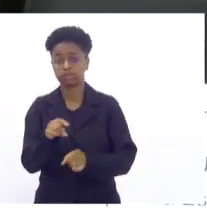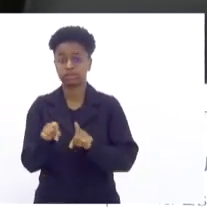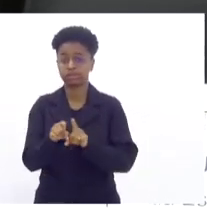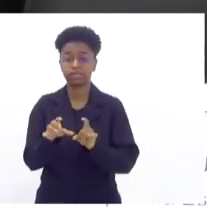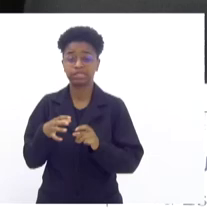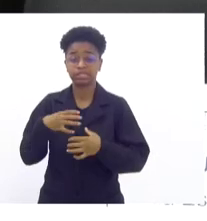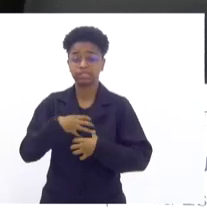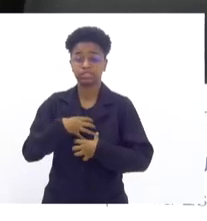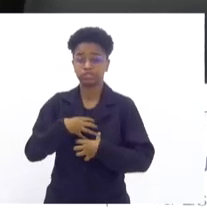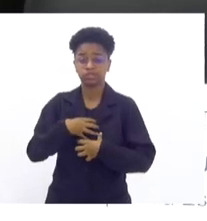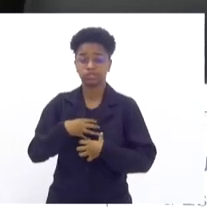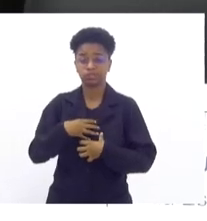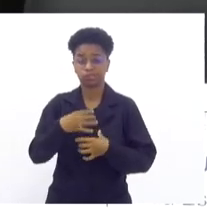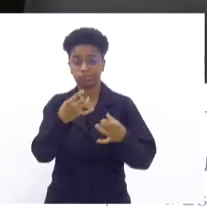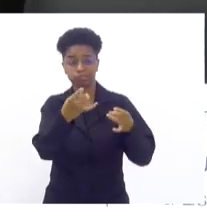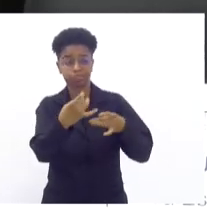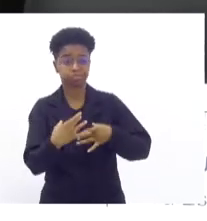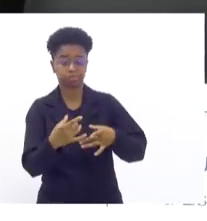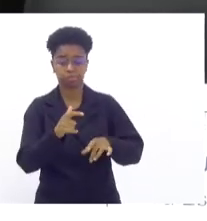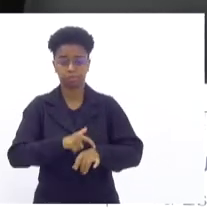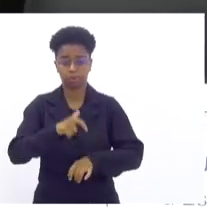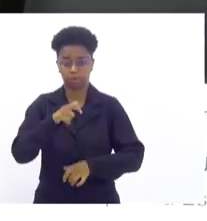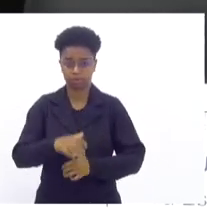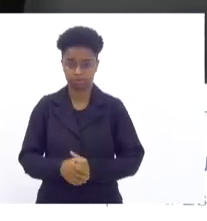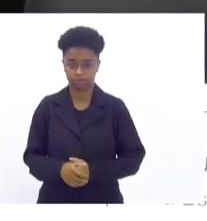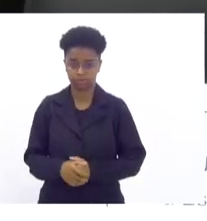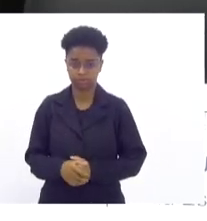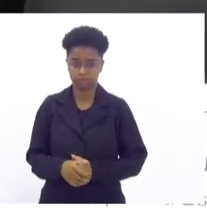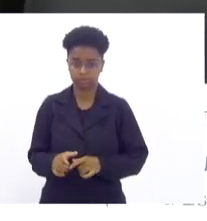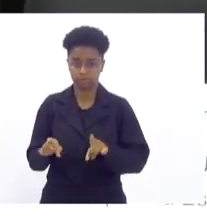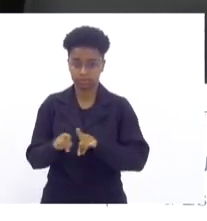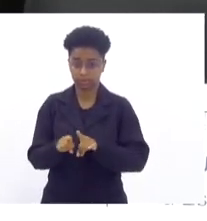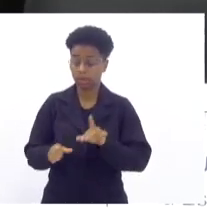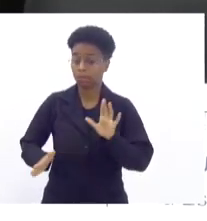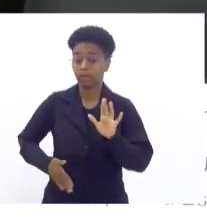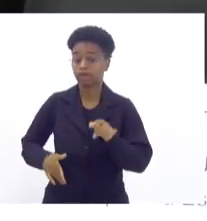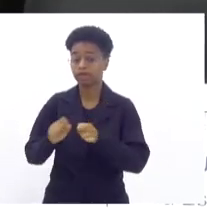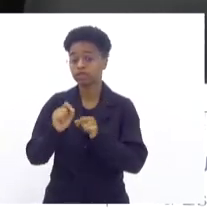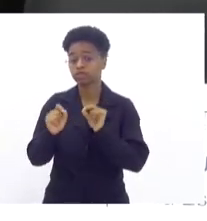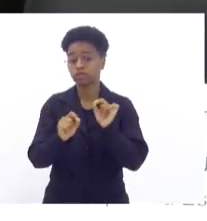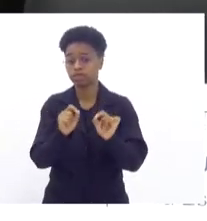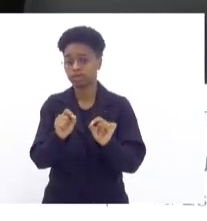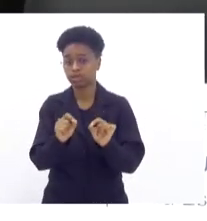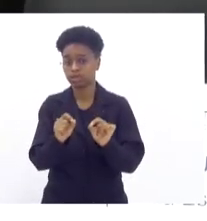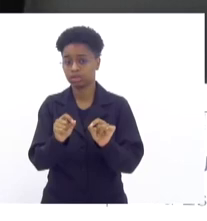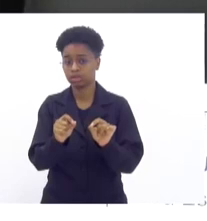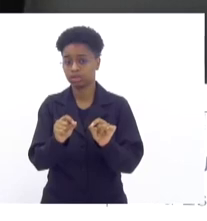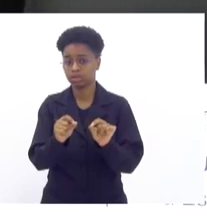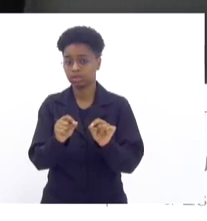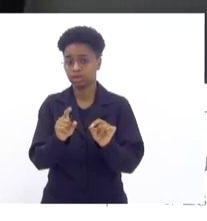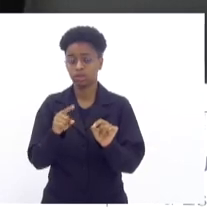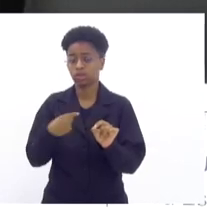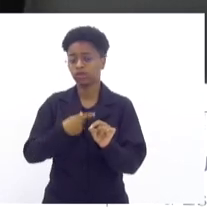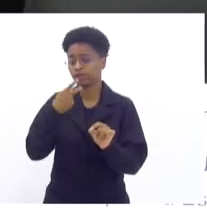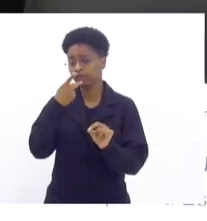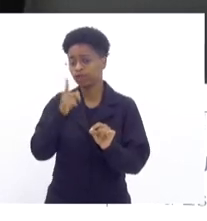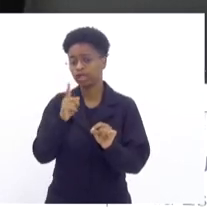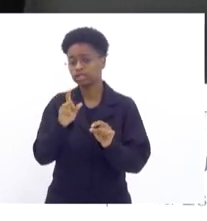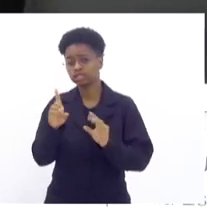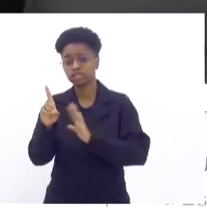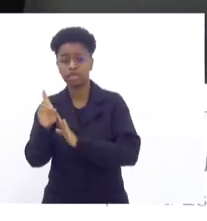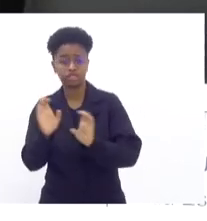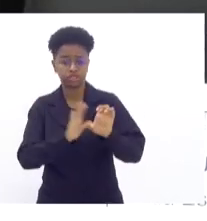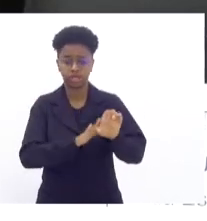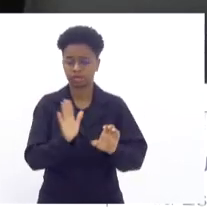sentiram órfãos naquele momento ali. E o tráfico fez o quê? Nós estamos com mais força. Aqui nós não estamos falando de direita, de esquerda, não,